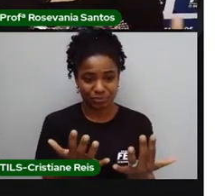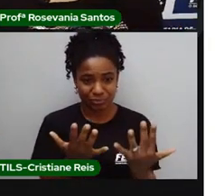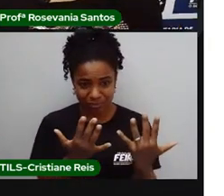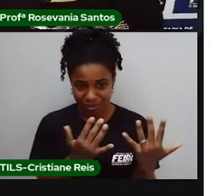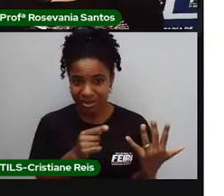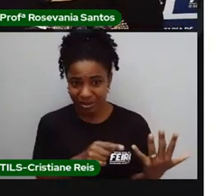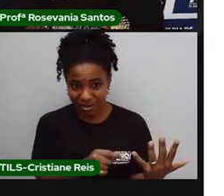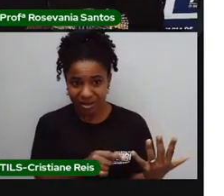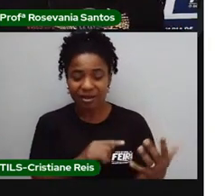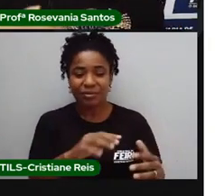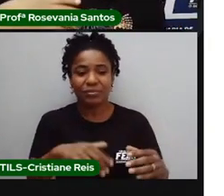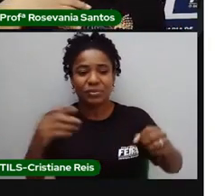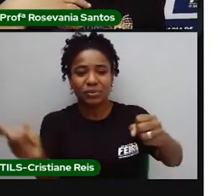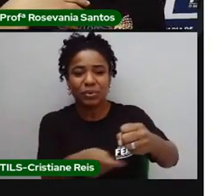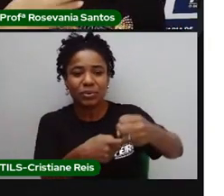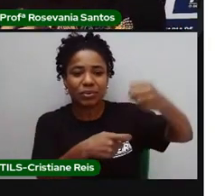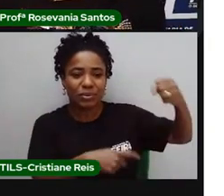iodo, né?